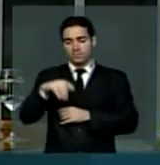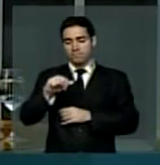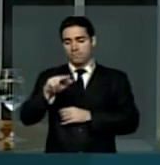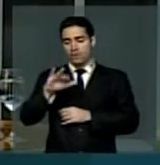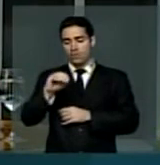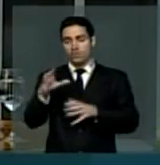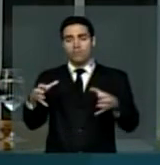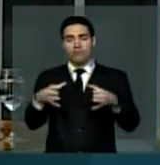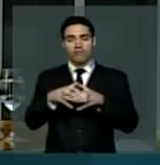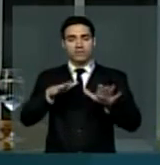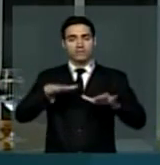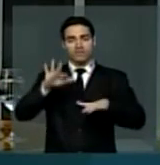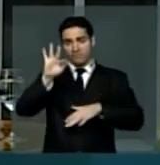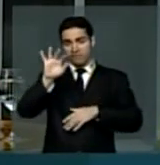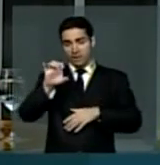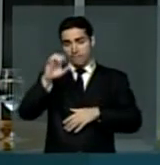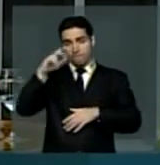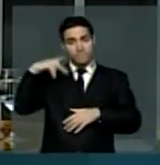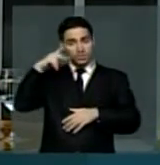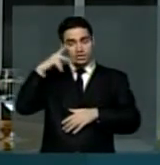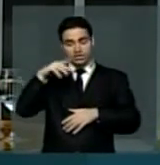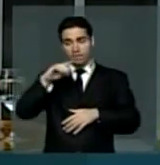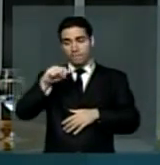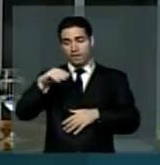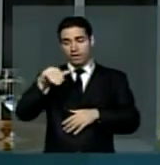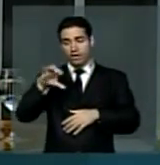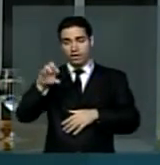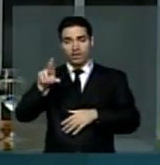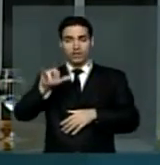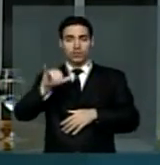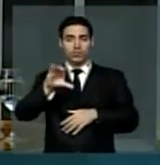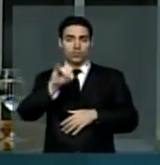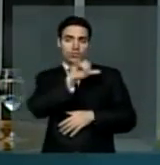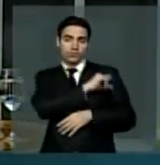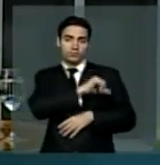fé e política litoral Macaé Rio de Janeiro do do do do Obrigado.